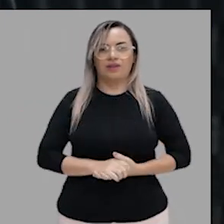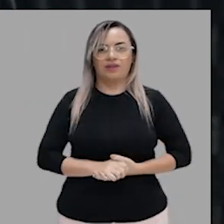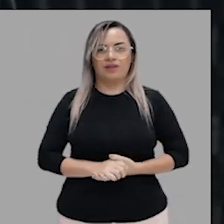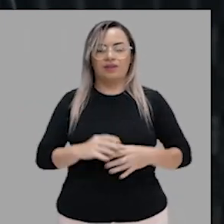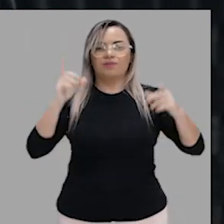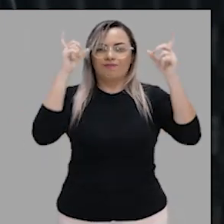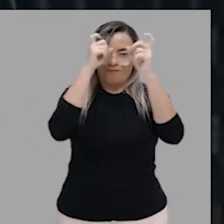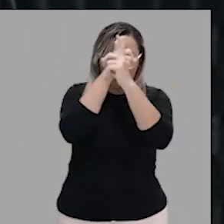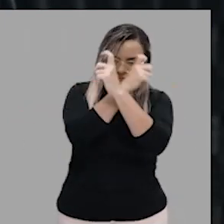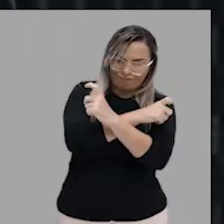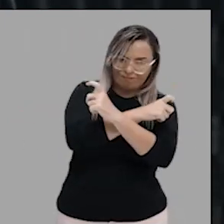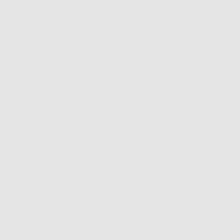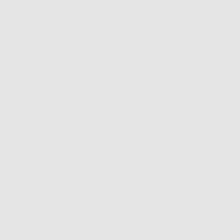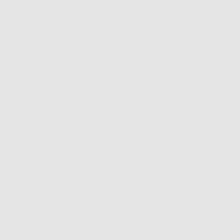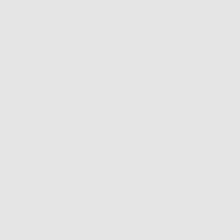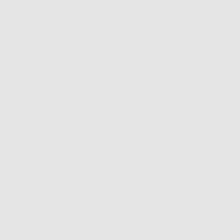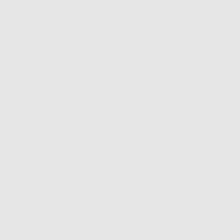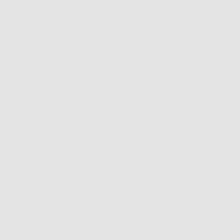Compliquei?